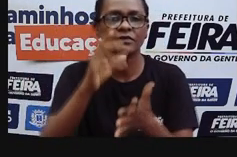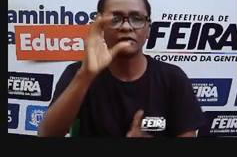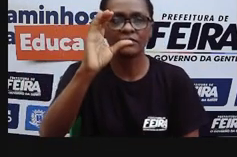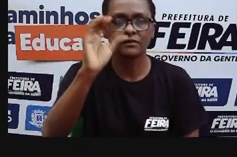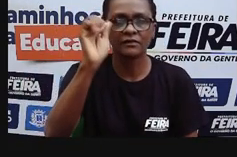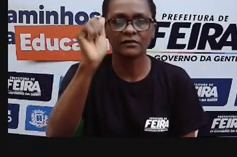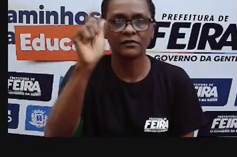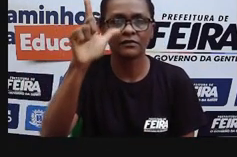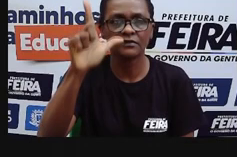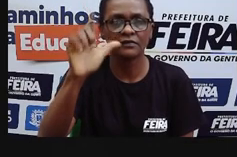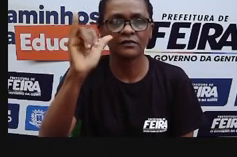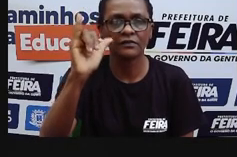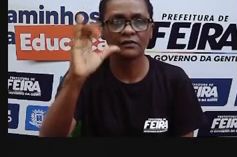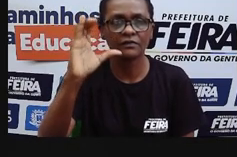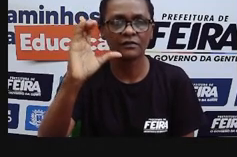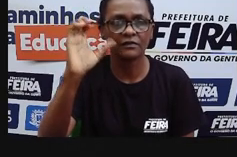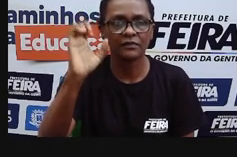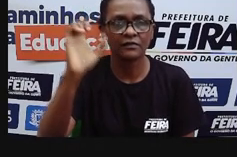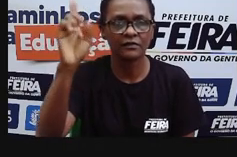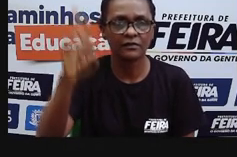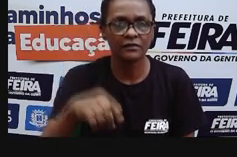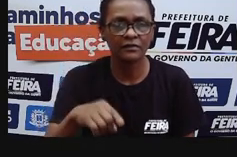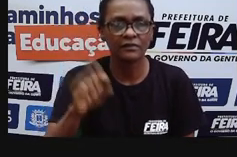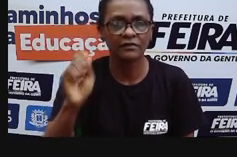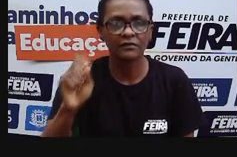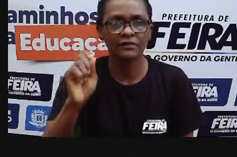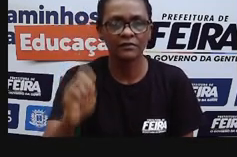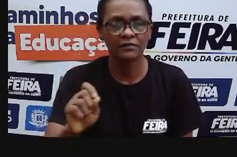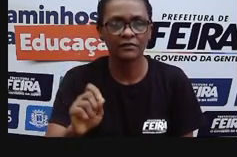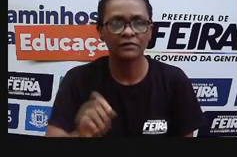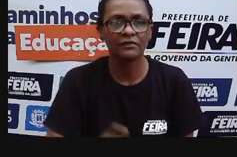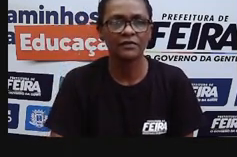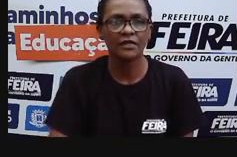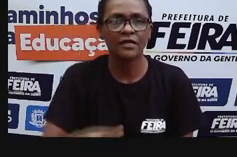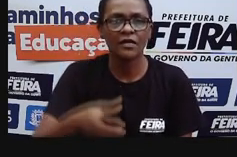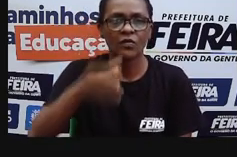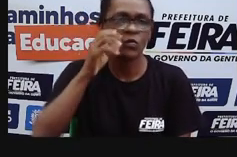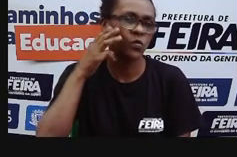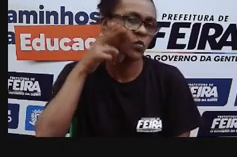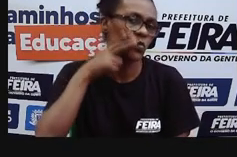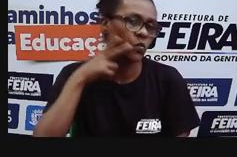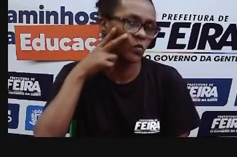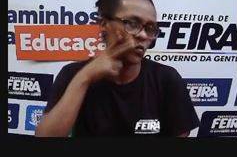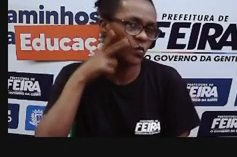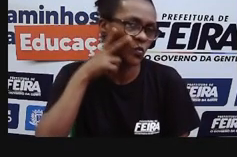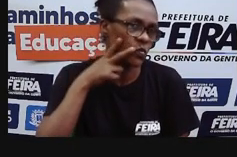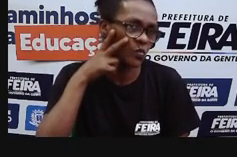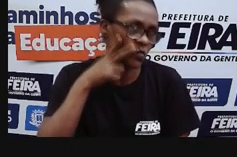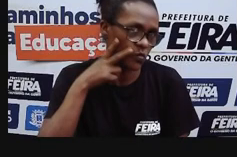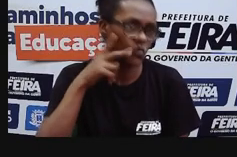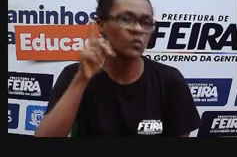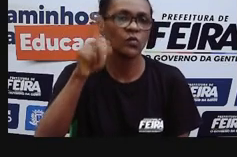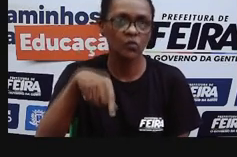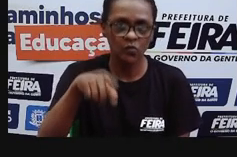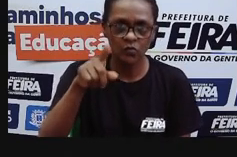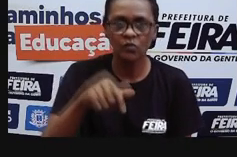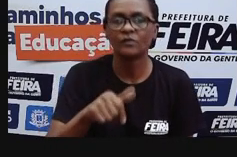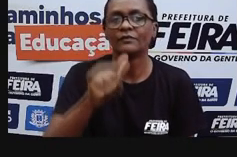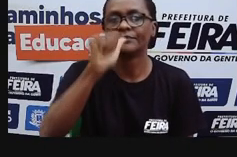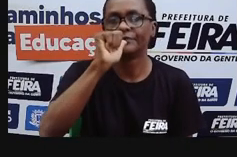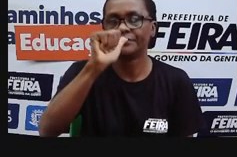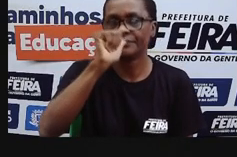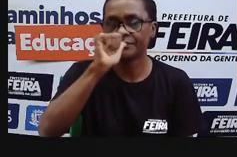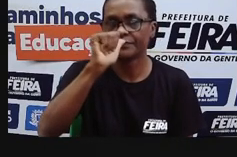cálice é o cálice de vinho, de uma peça de vinho, de uma bebida, que tem a ver com a nossa aula, mas esse